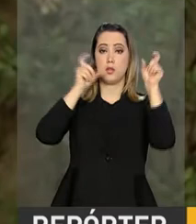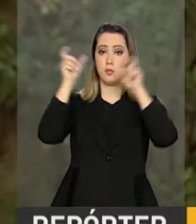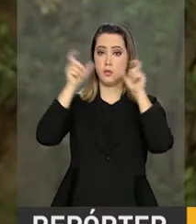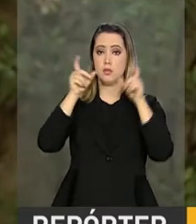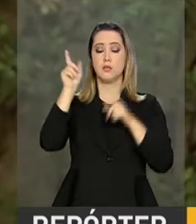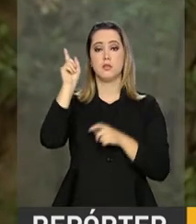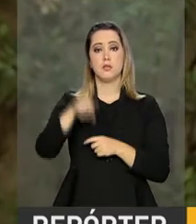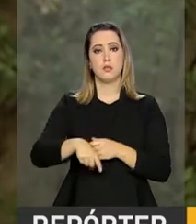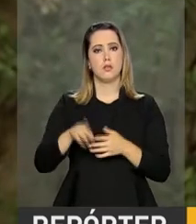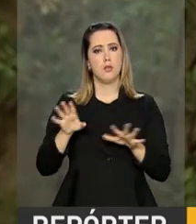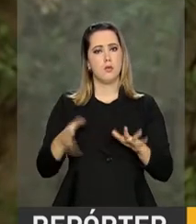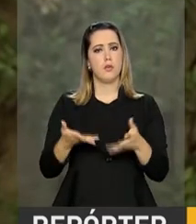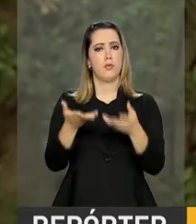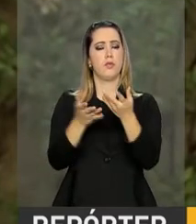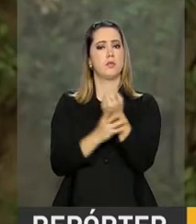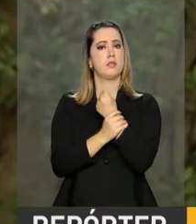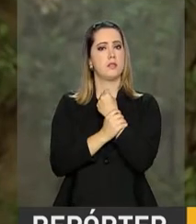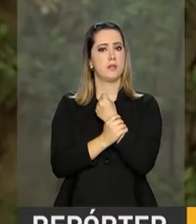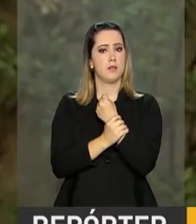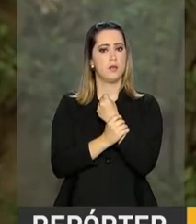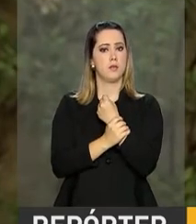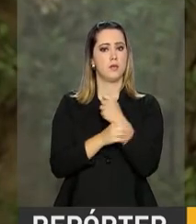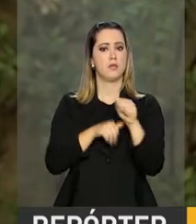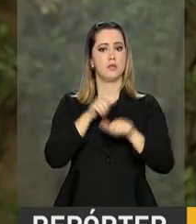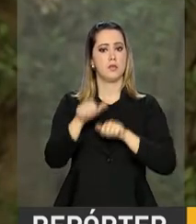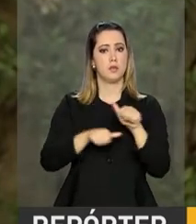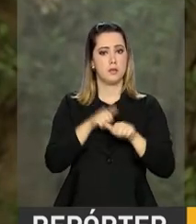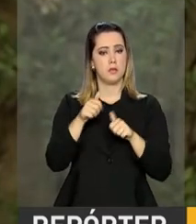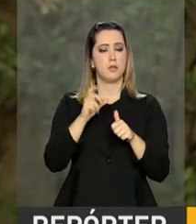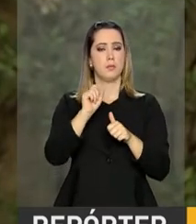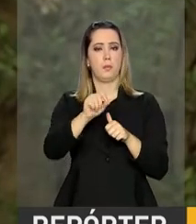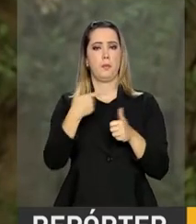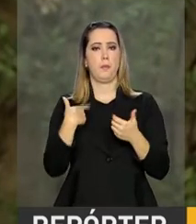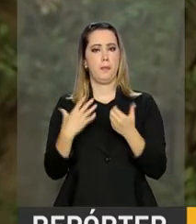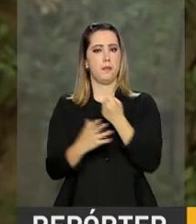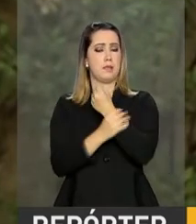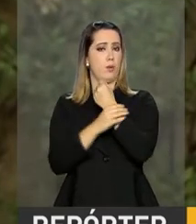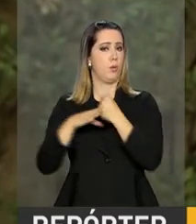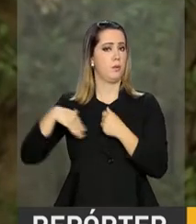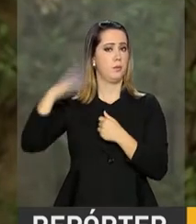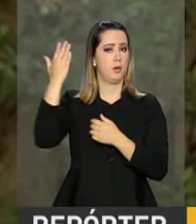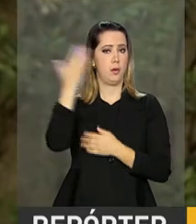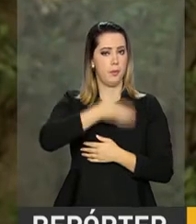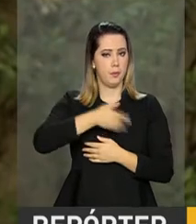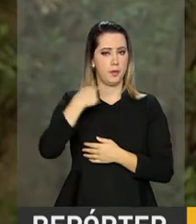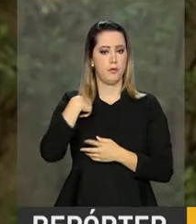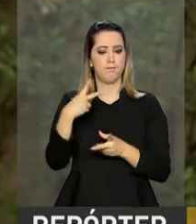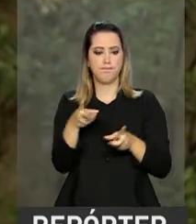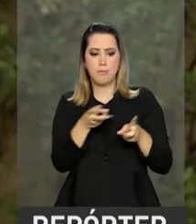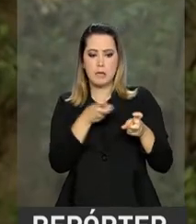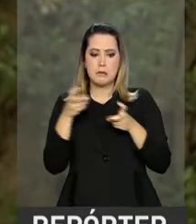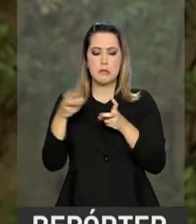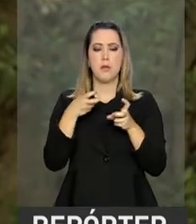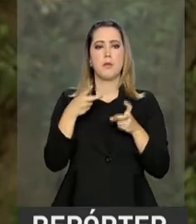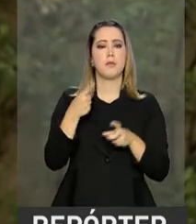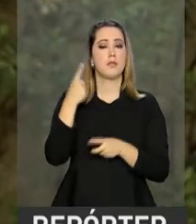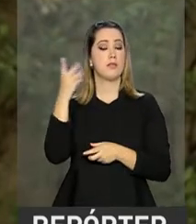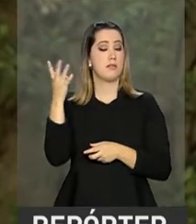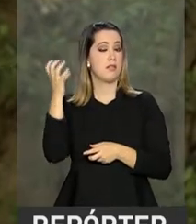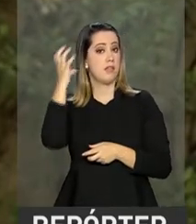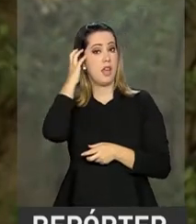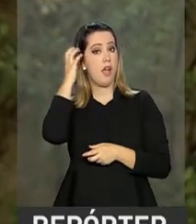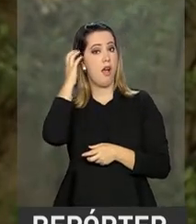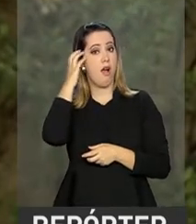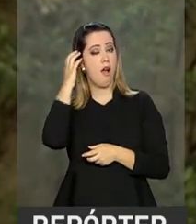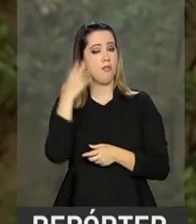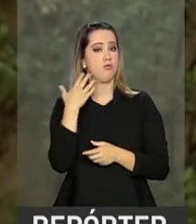a atenção foi o reforço na segurança, para evitar fraudes durante as provas. Um detector de sinais de rádio, que será usado pelos fiscais nas